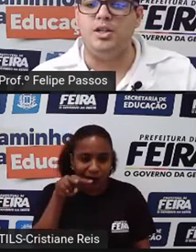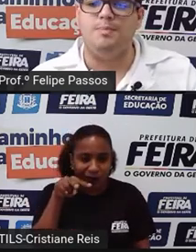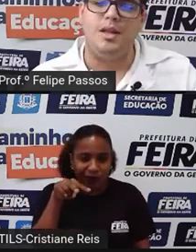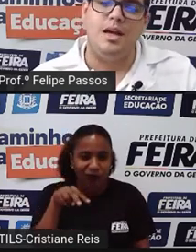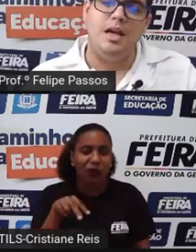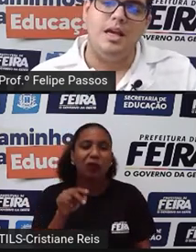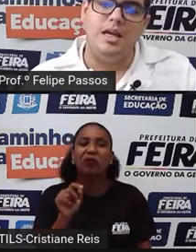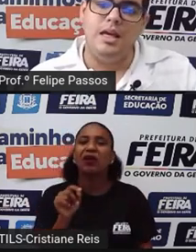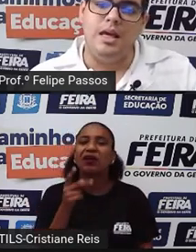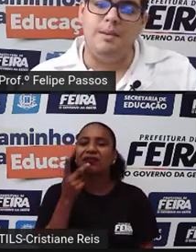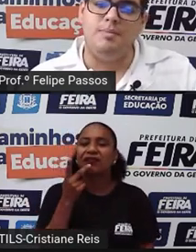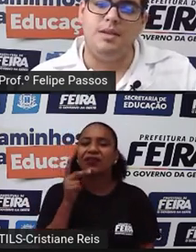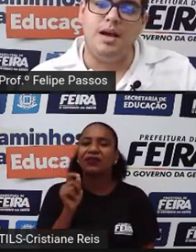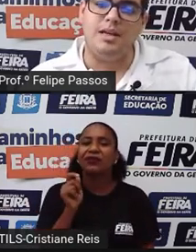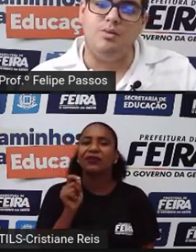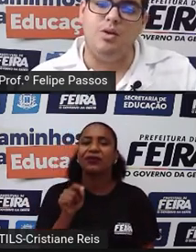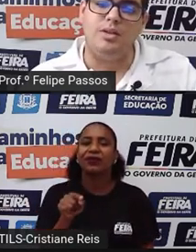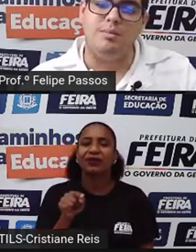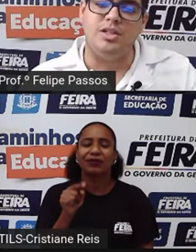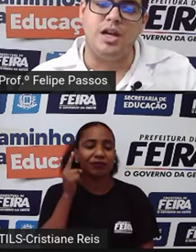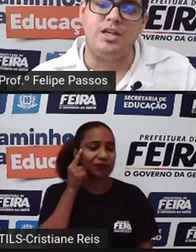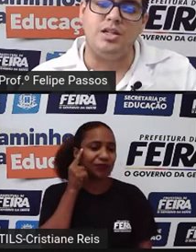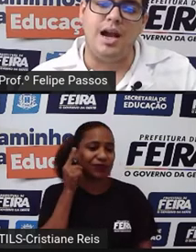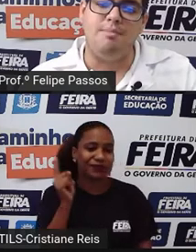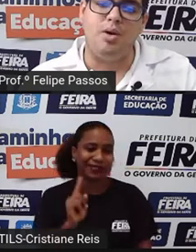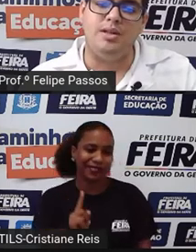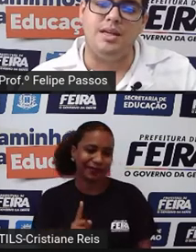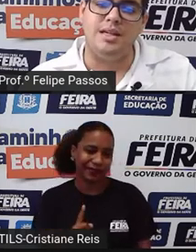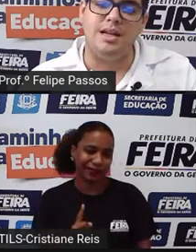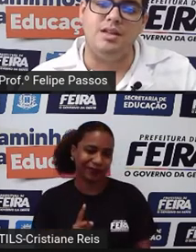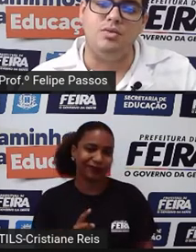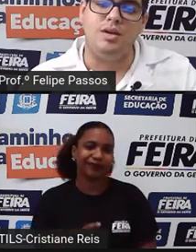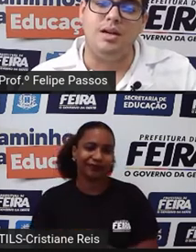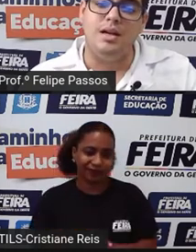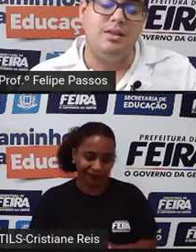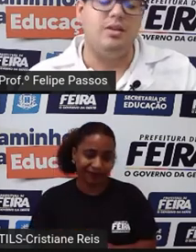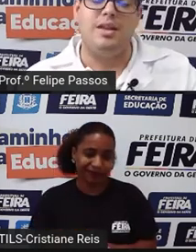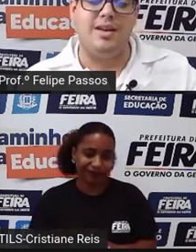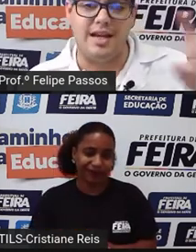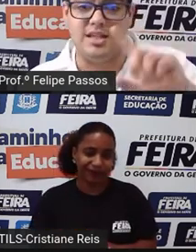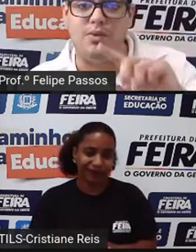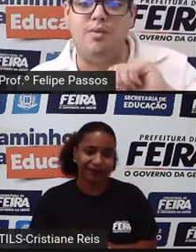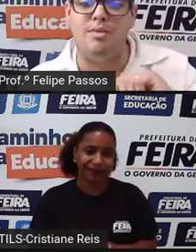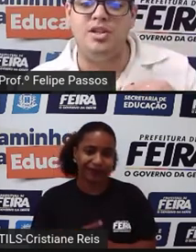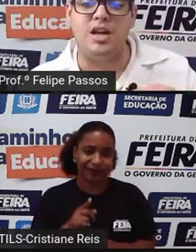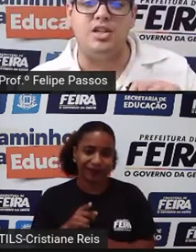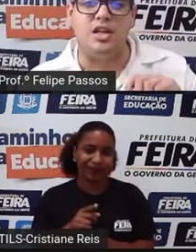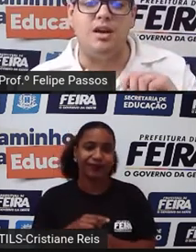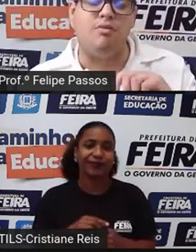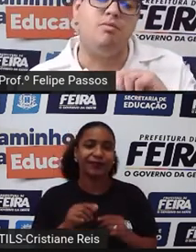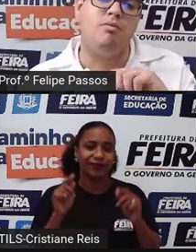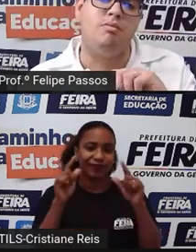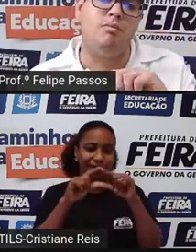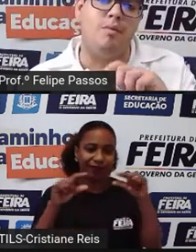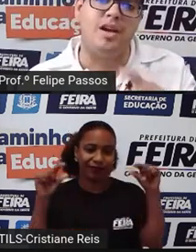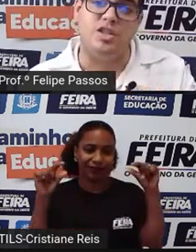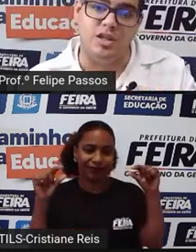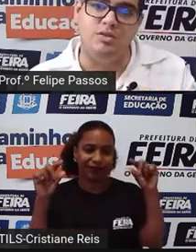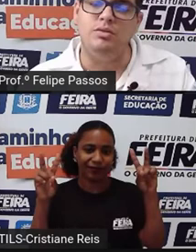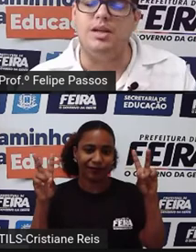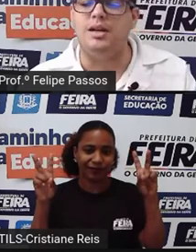Preocupante. E aqui uma outra manchete, a importância da leitura, na verdade não é uma manchete, é um